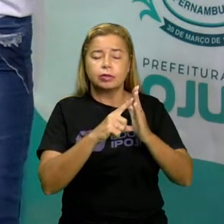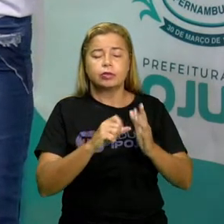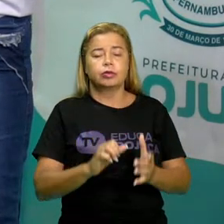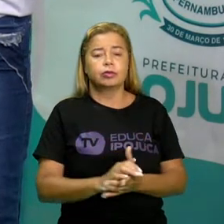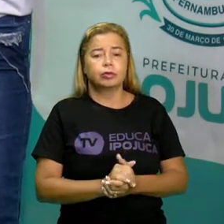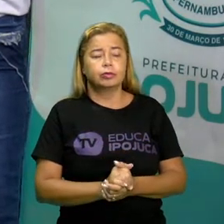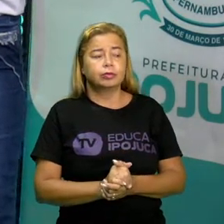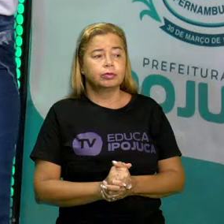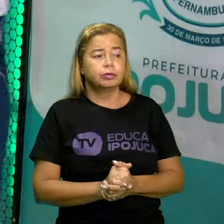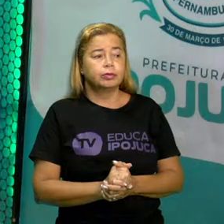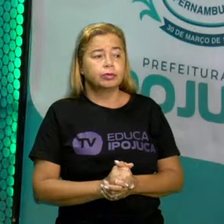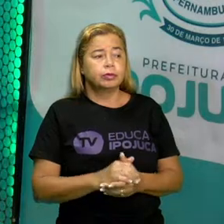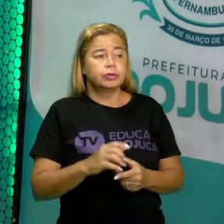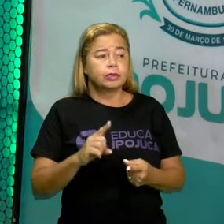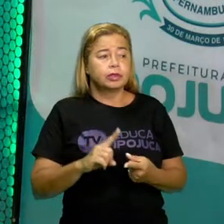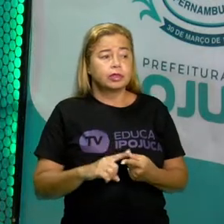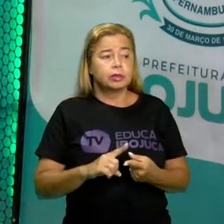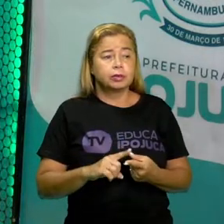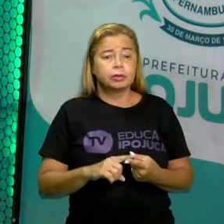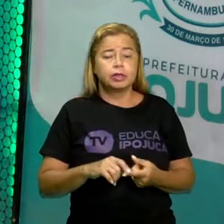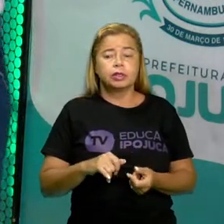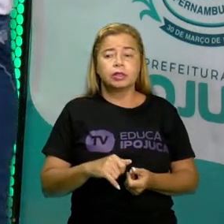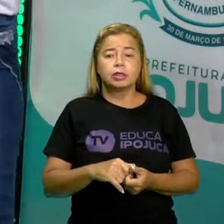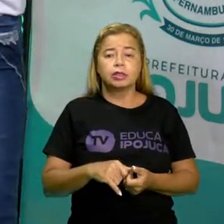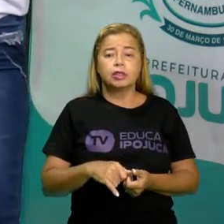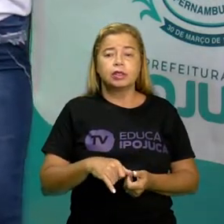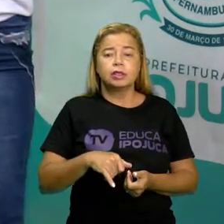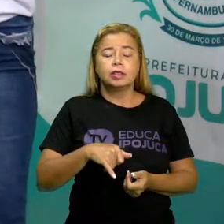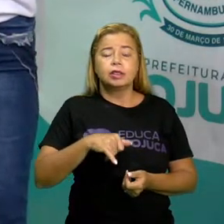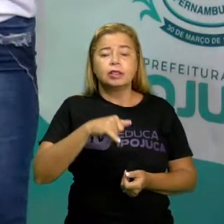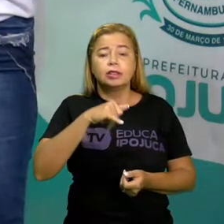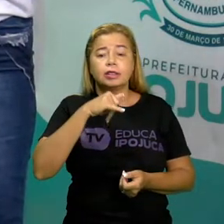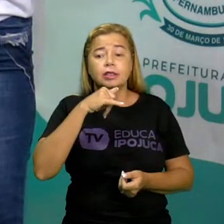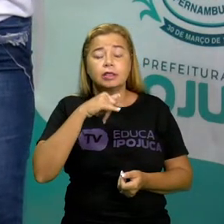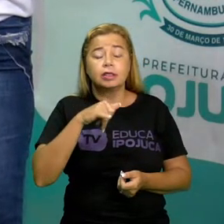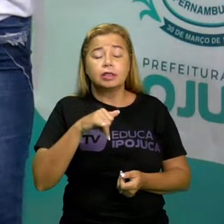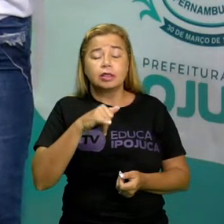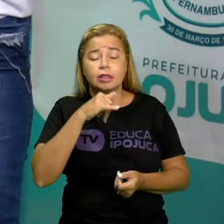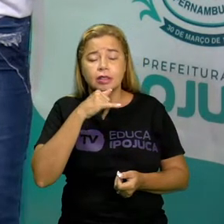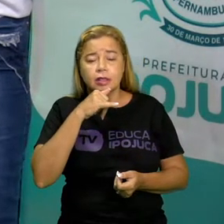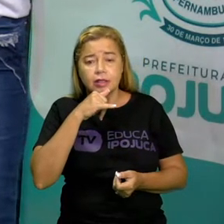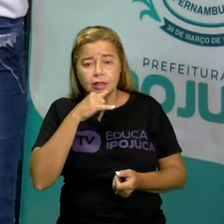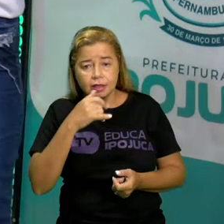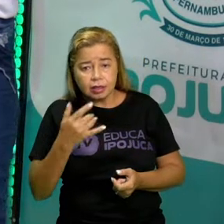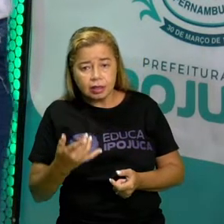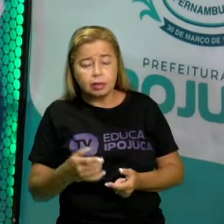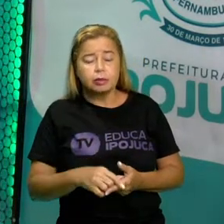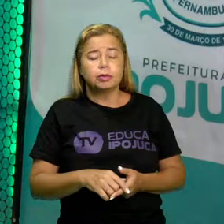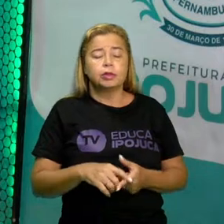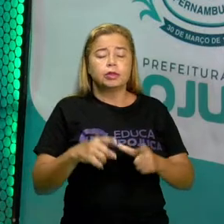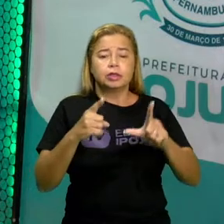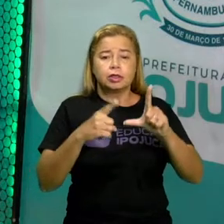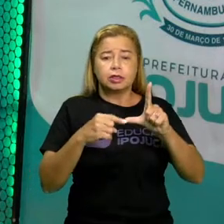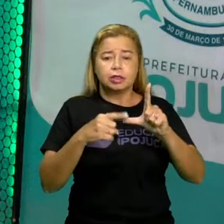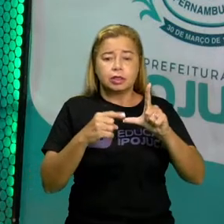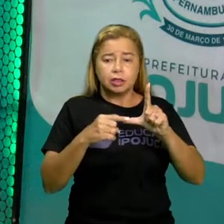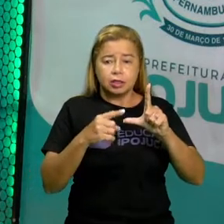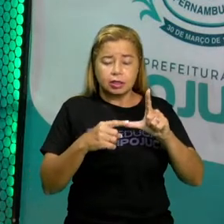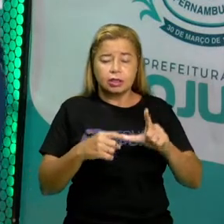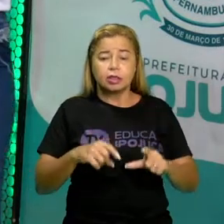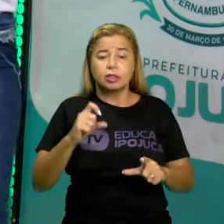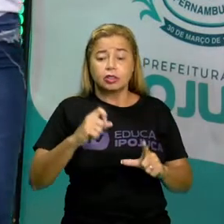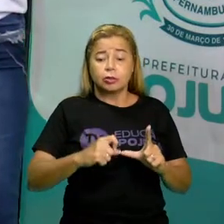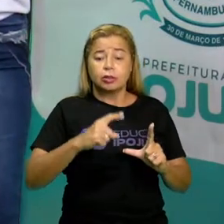mesmo. Também nós utilizamos letras maiúsculas em nomes de